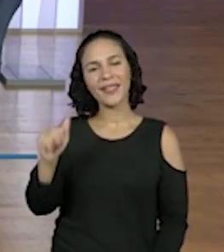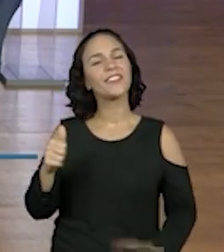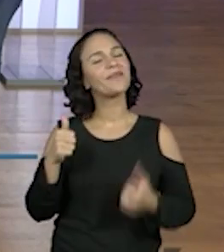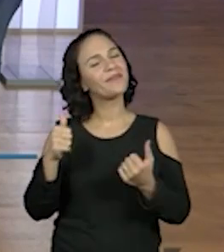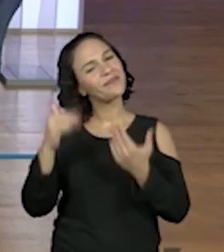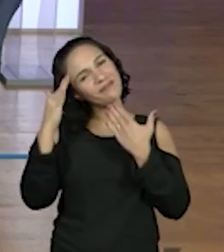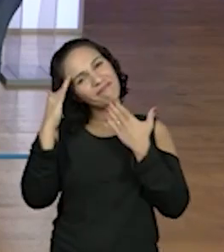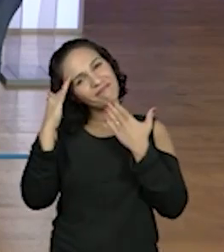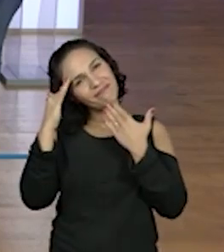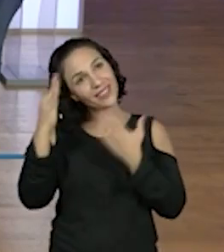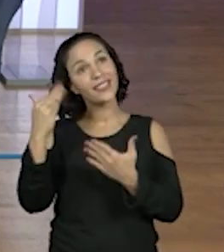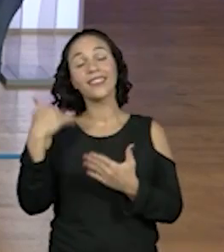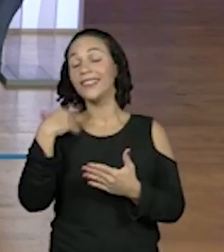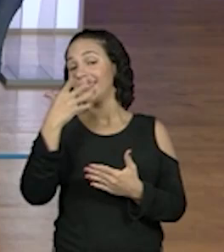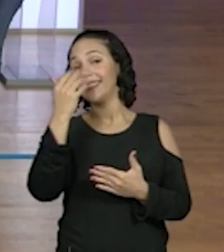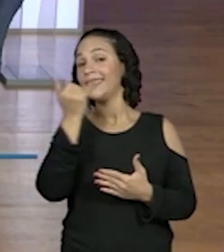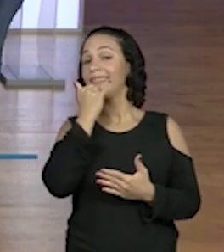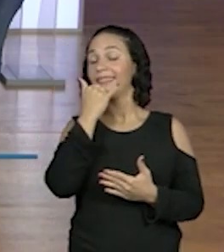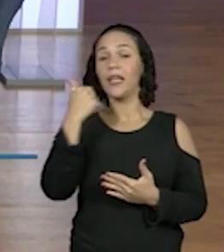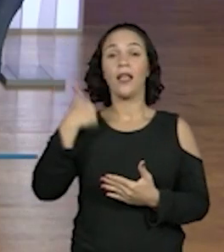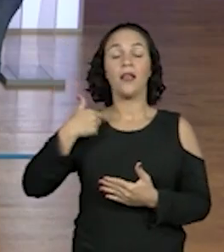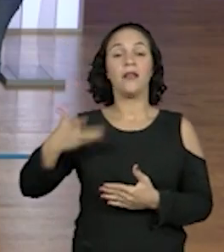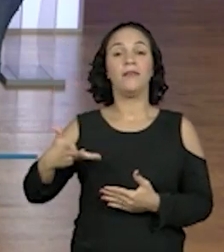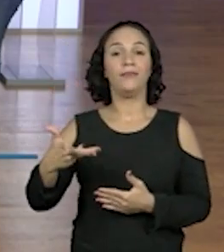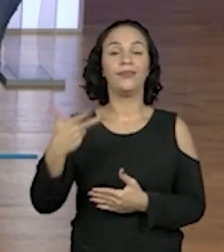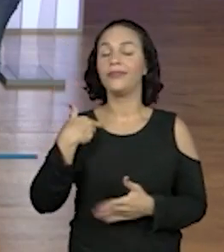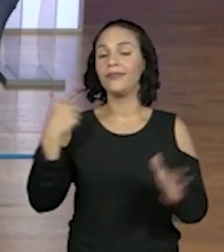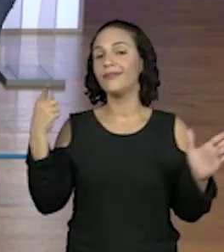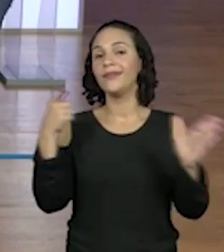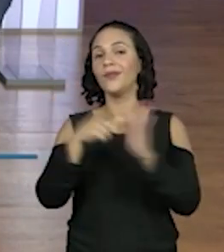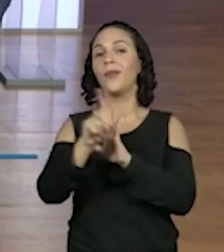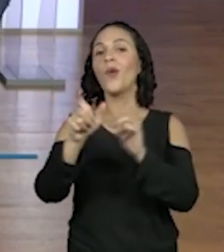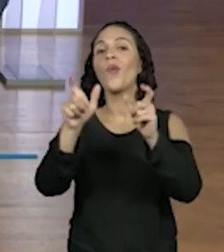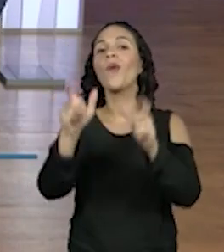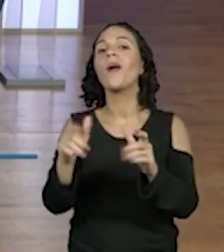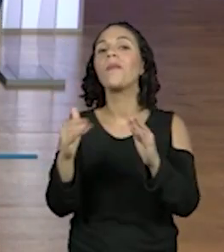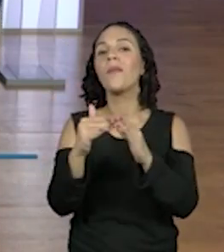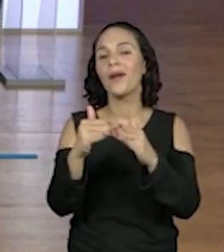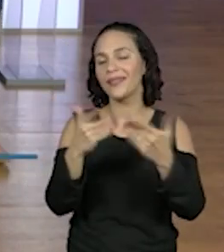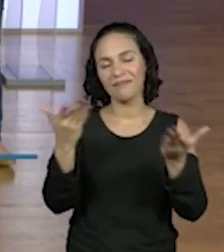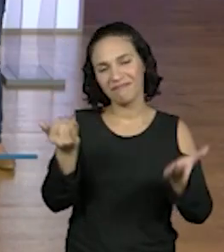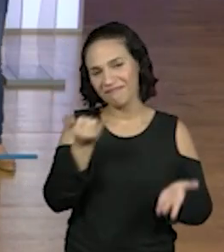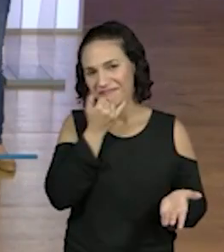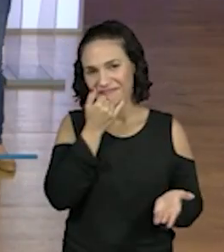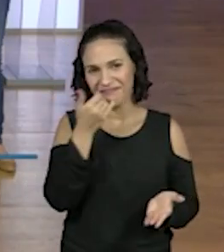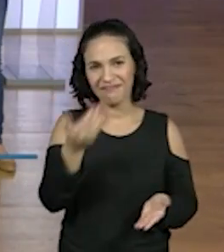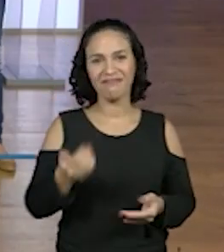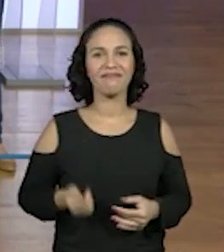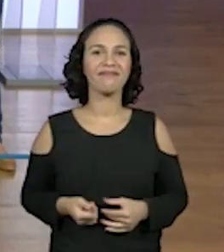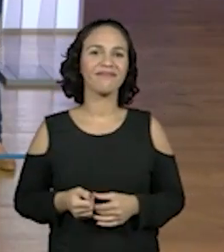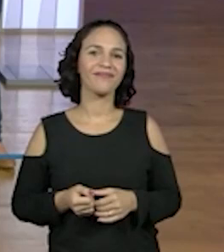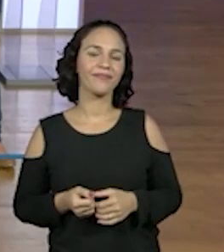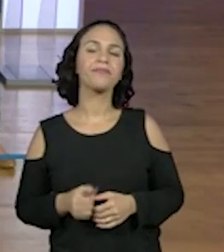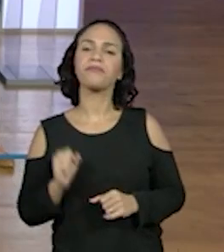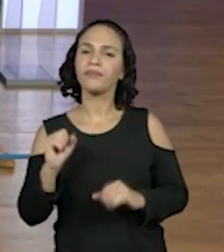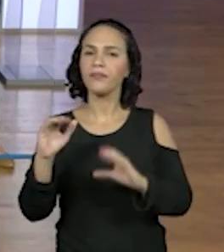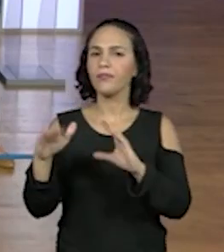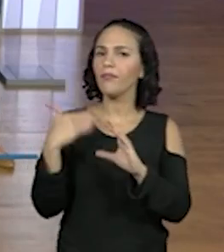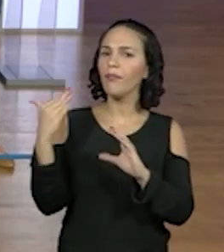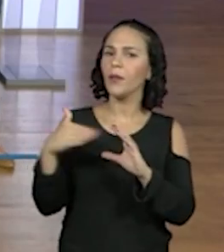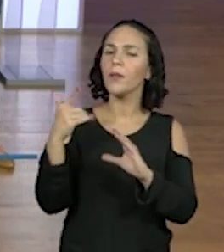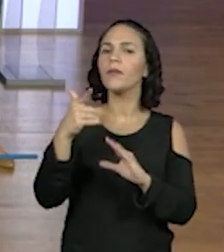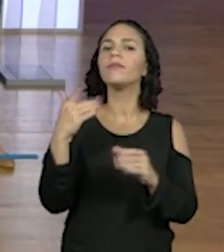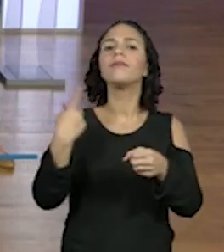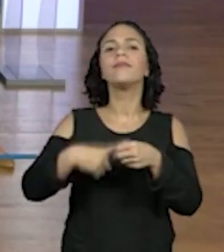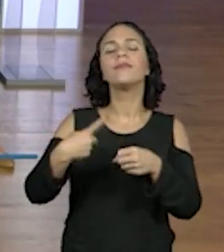Obrigada. Desculpa, né? Eu acelerei aqui mesmo na fala e, ó, fui embora. Vão colocando pra gente o nome da